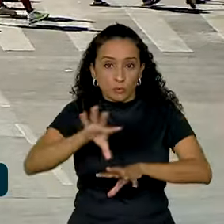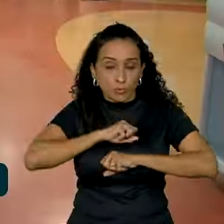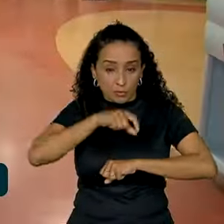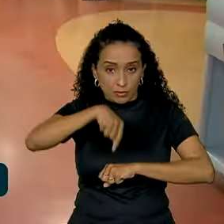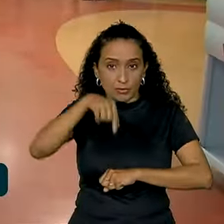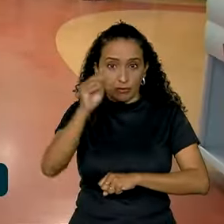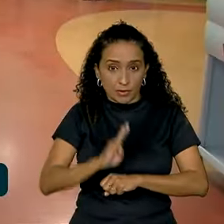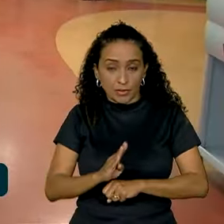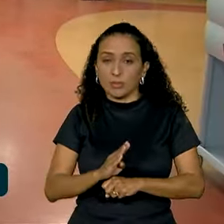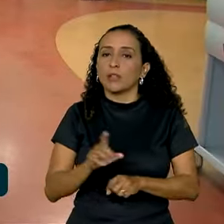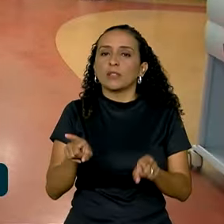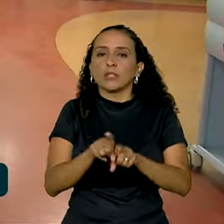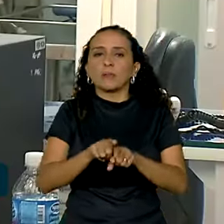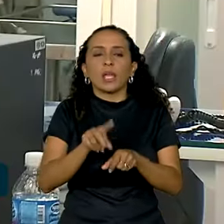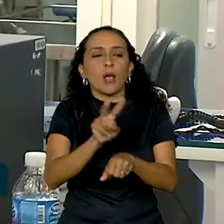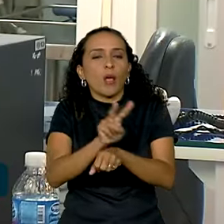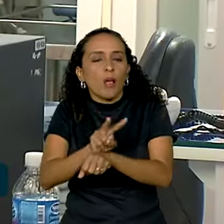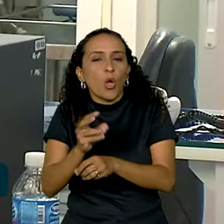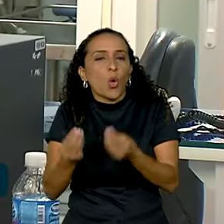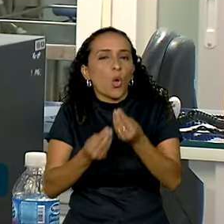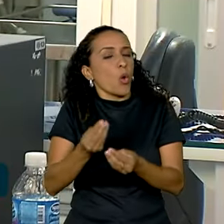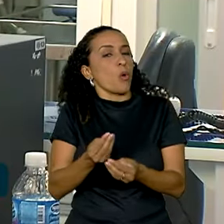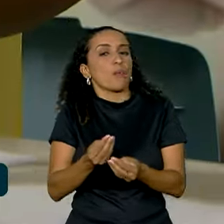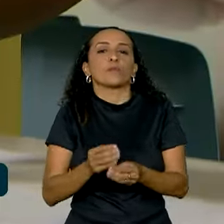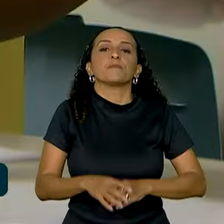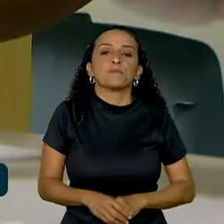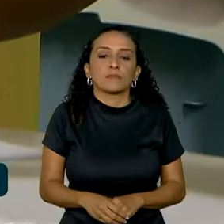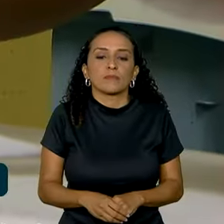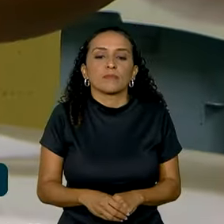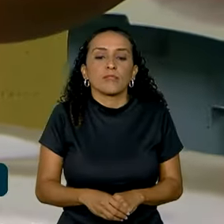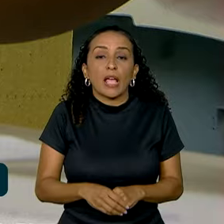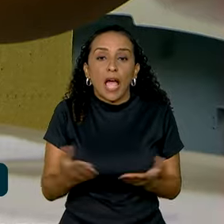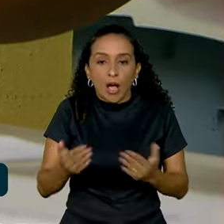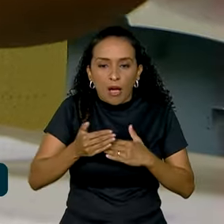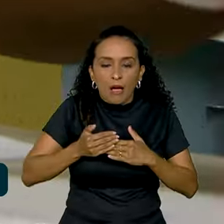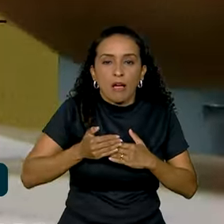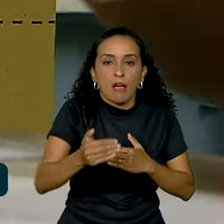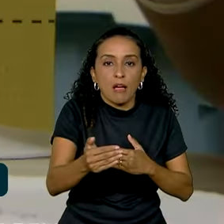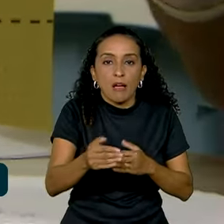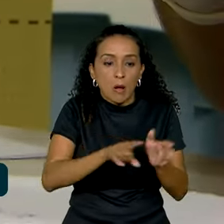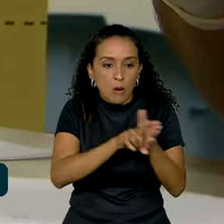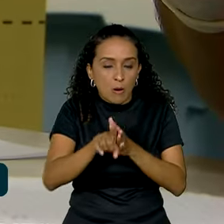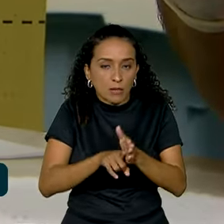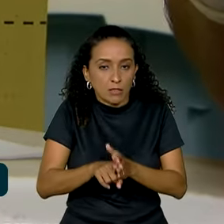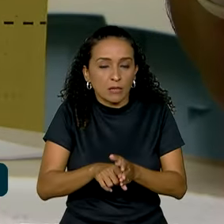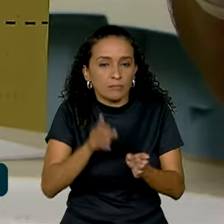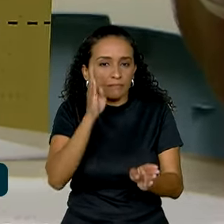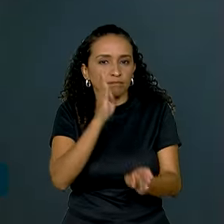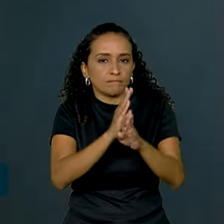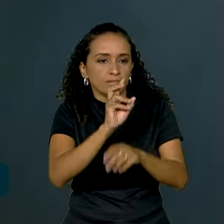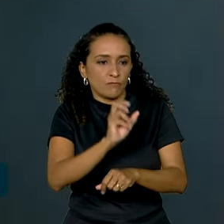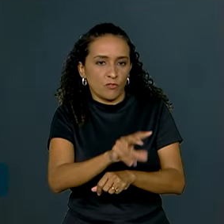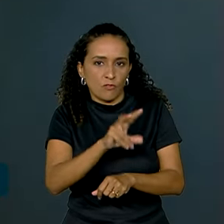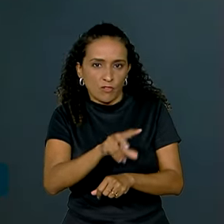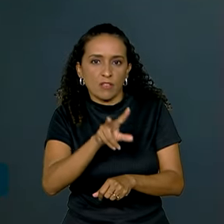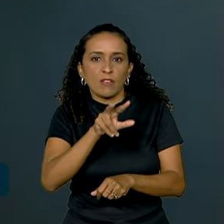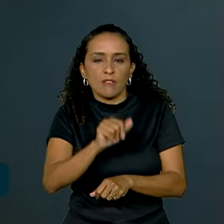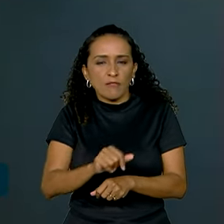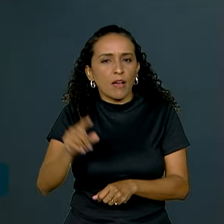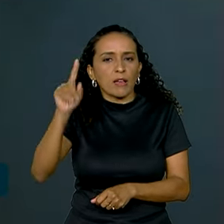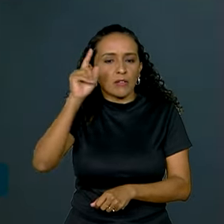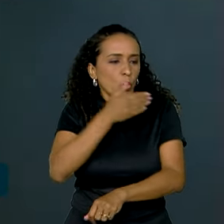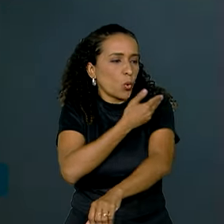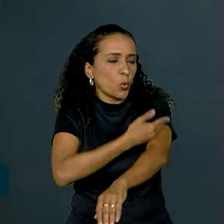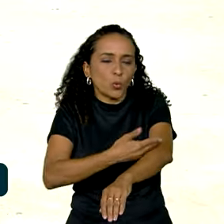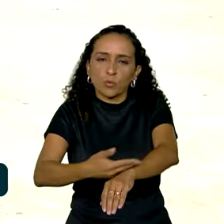no país e os tratamentos para esses pacientes, a partir de agora o exame para detectar o vírus será a rotina